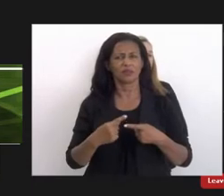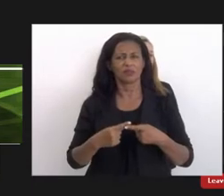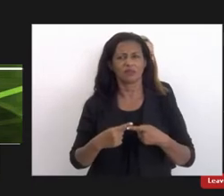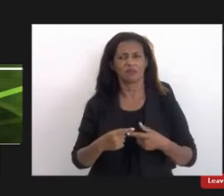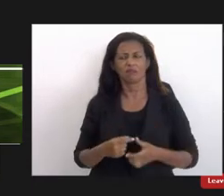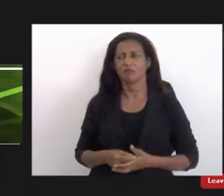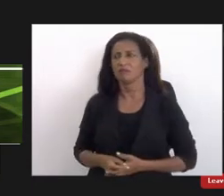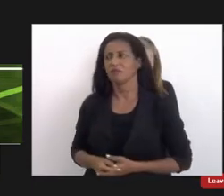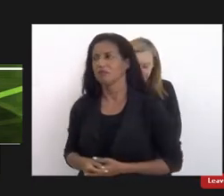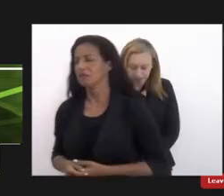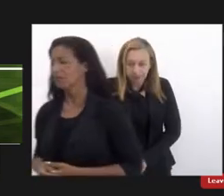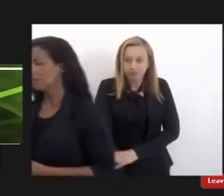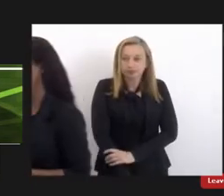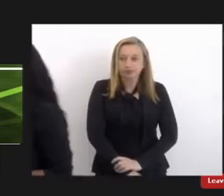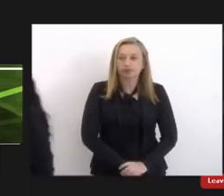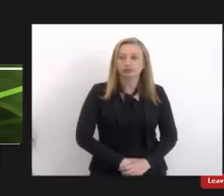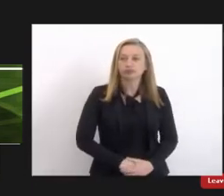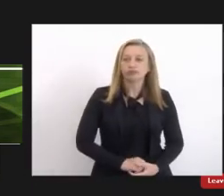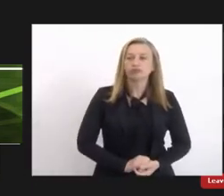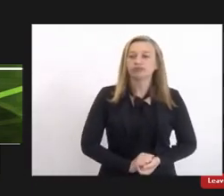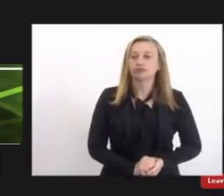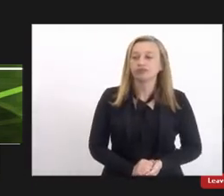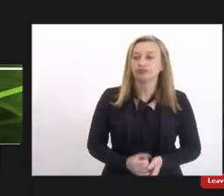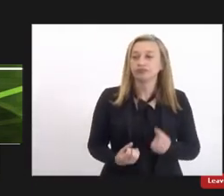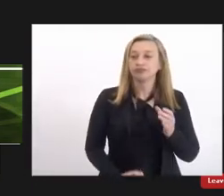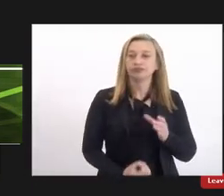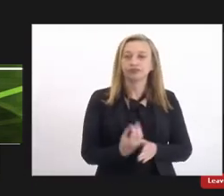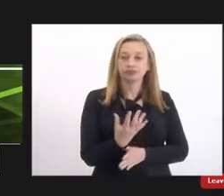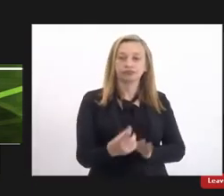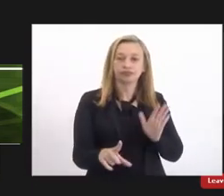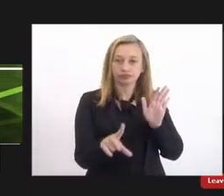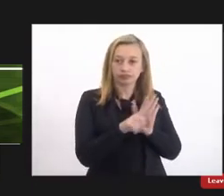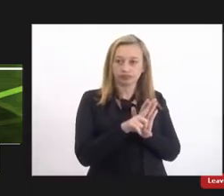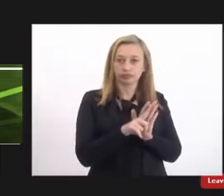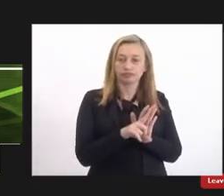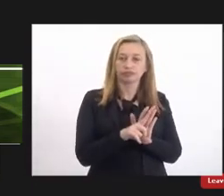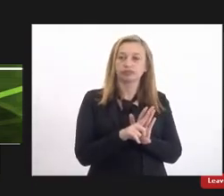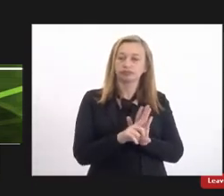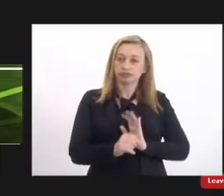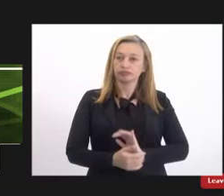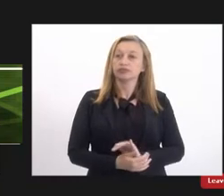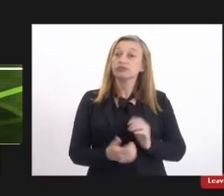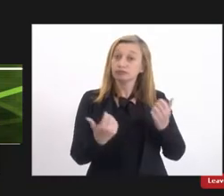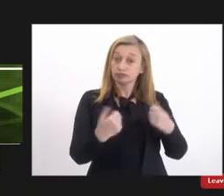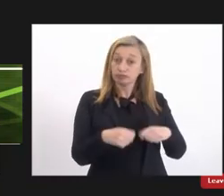formula legislações e essas legislações tem que contemplar